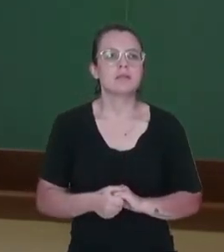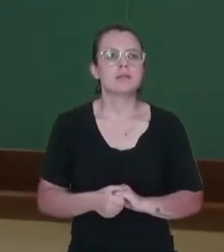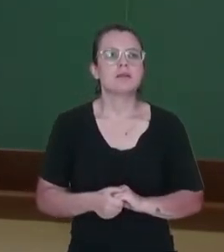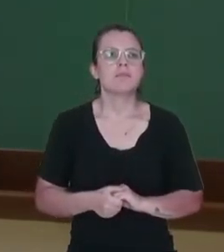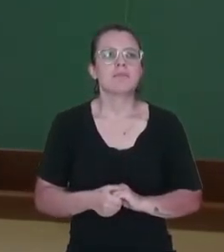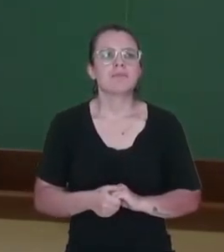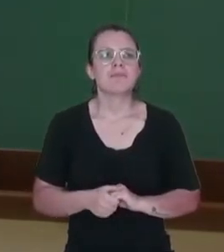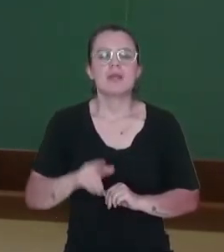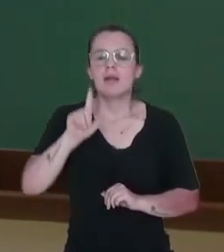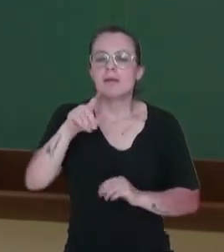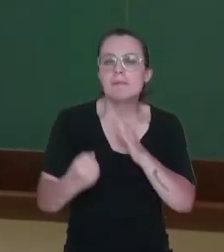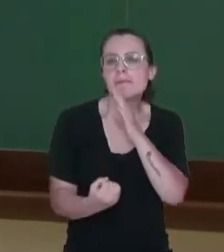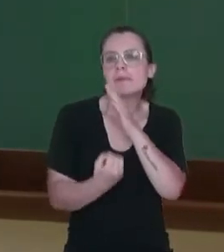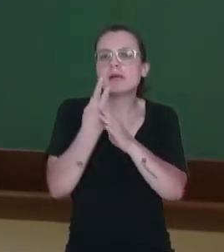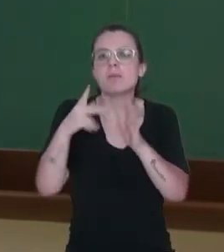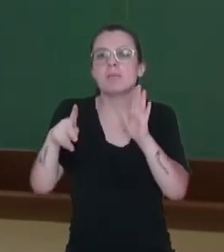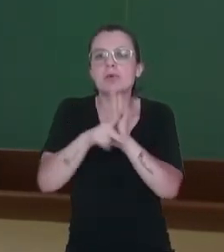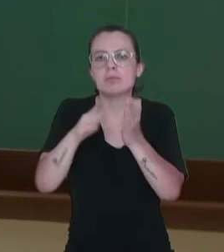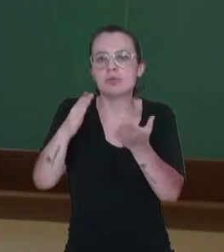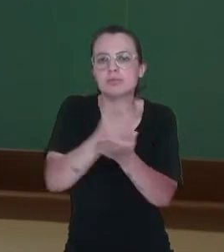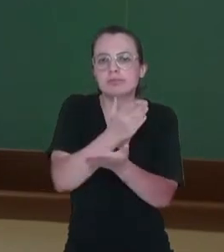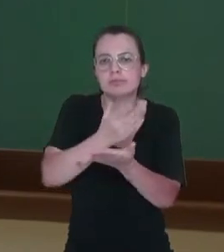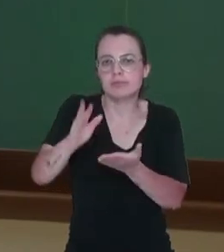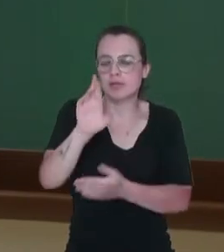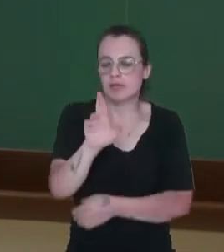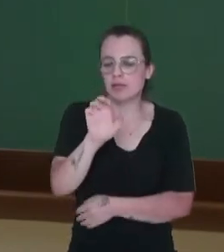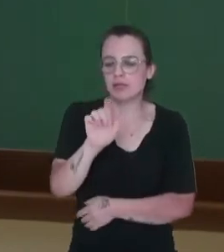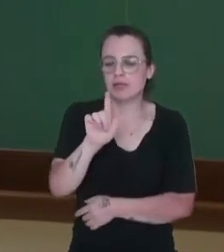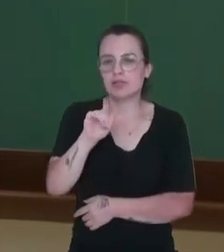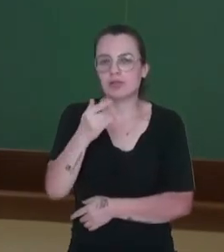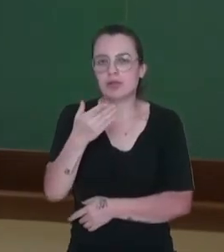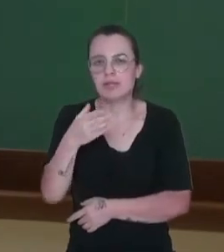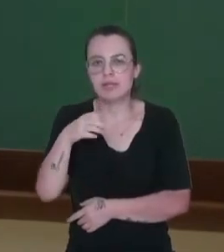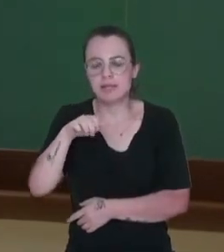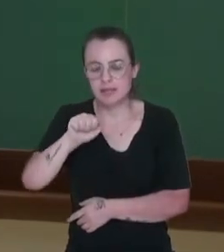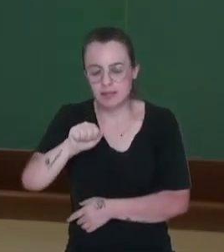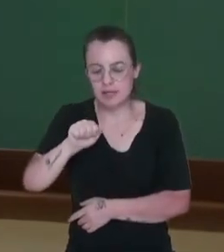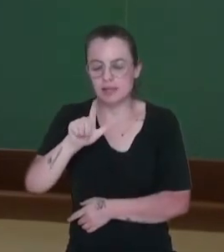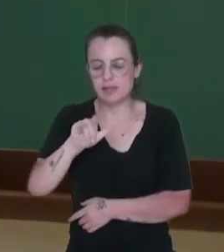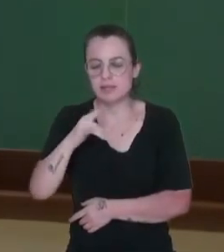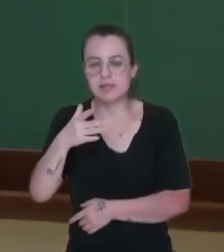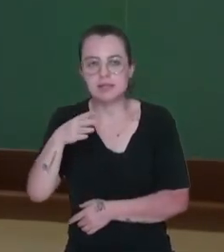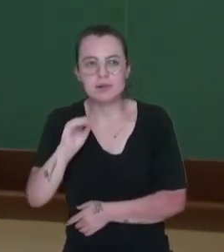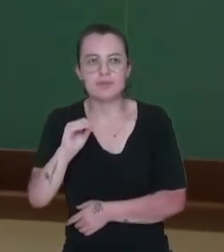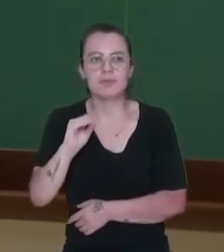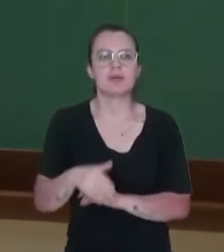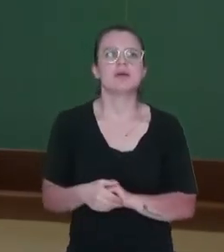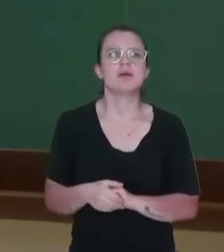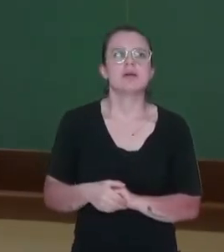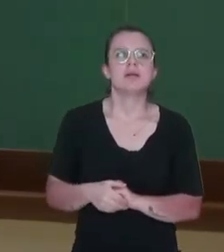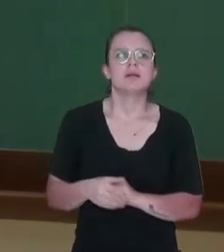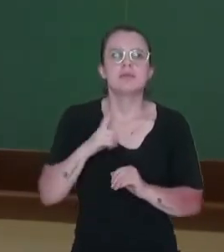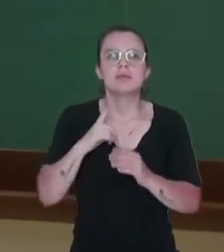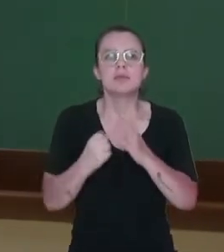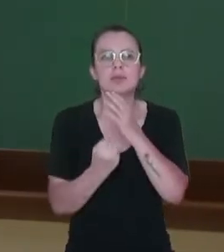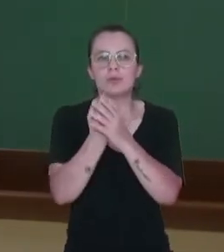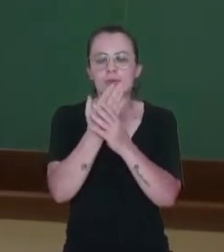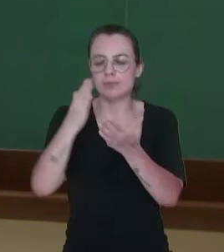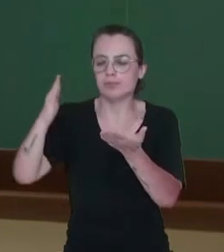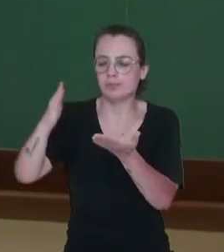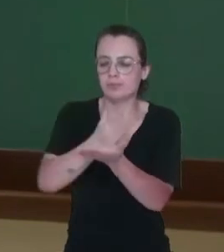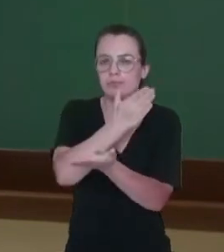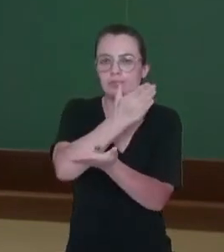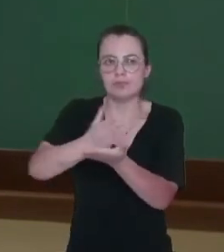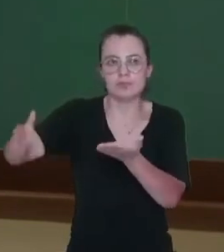pertencendo para Portugal, que é o que nós temos ali em lilás no nosso mapa, e o que está em amarelo, as terras pertencentes à